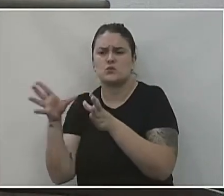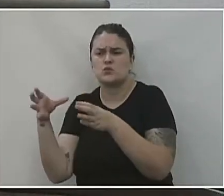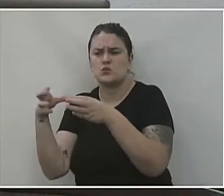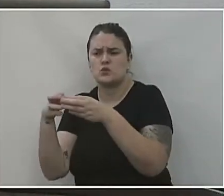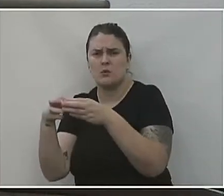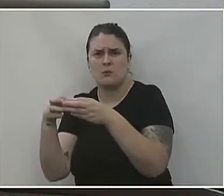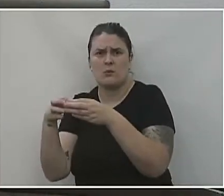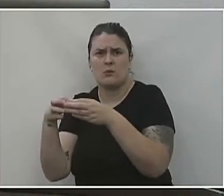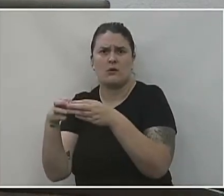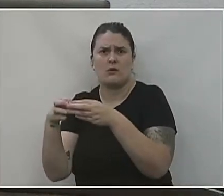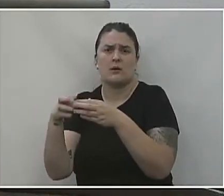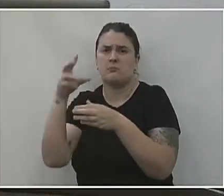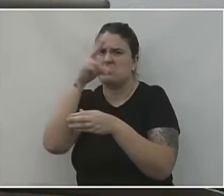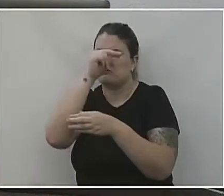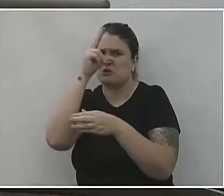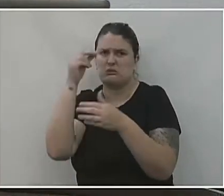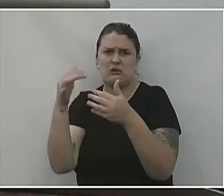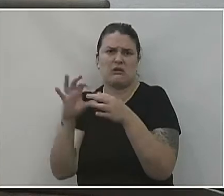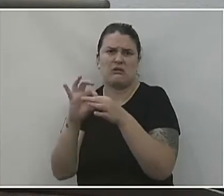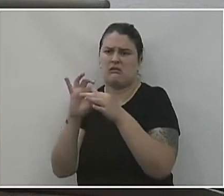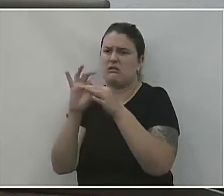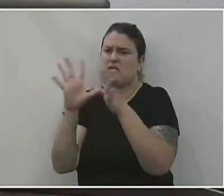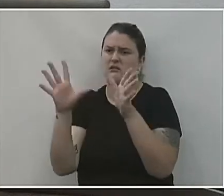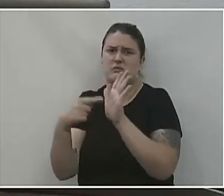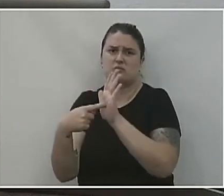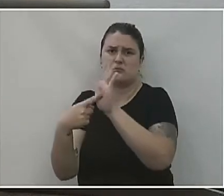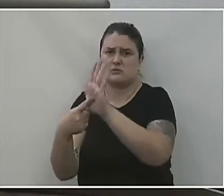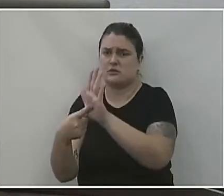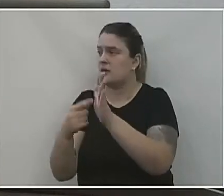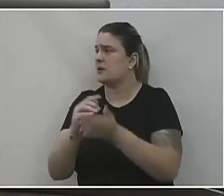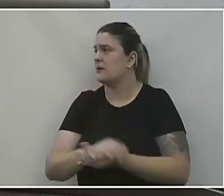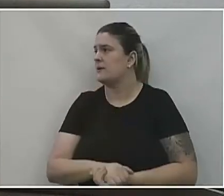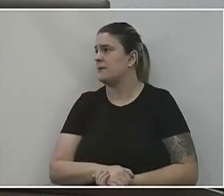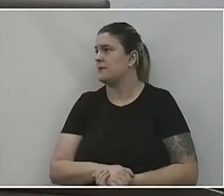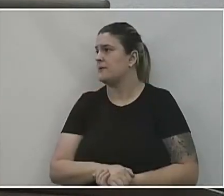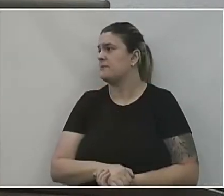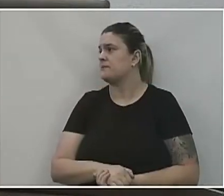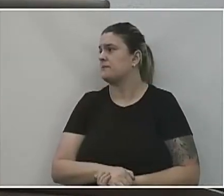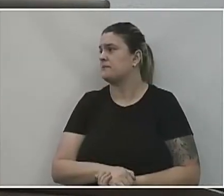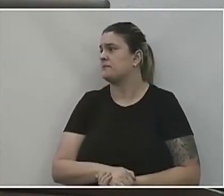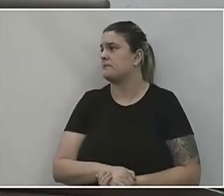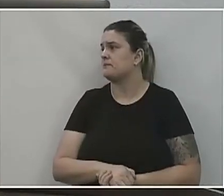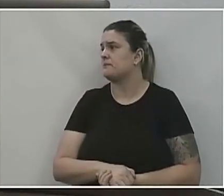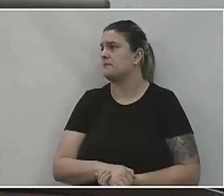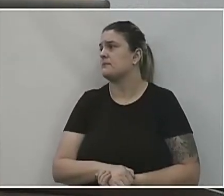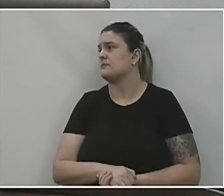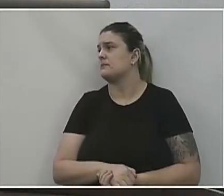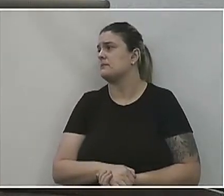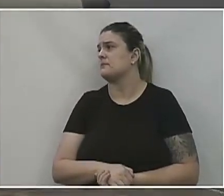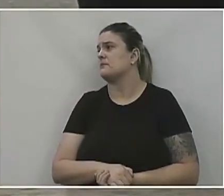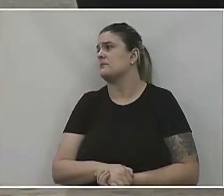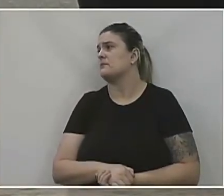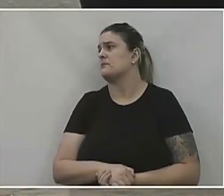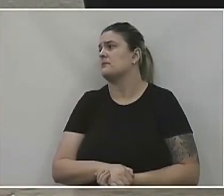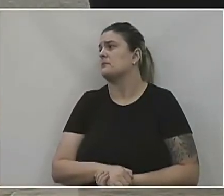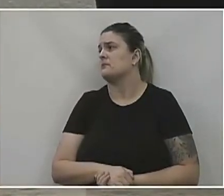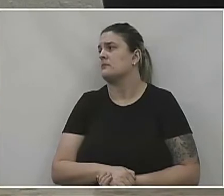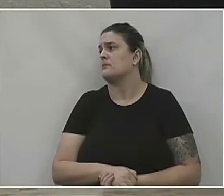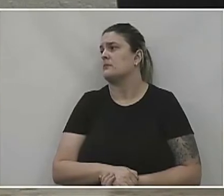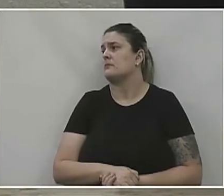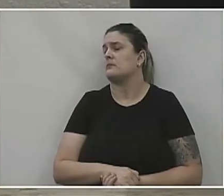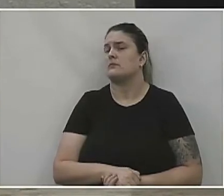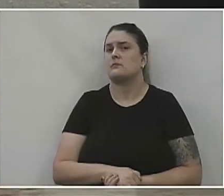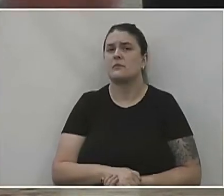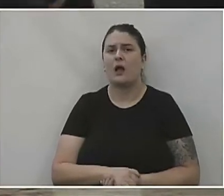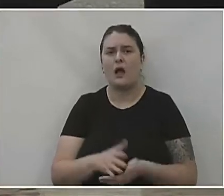administração está à disposição para apresentar isso. É isso que eu estou aguardando. Certo, tá. Então, veja bem,